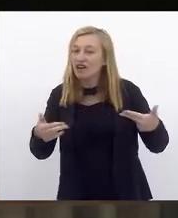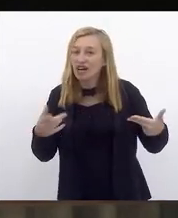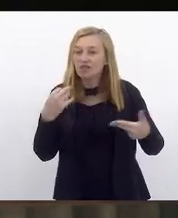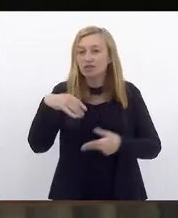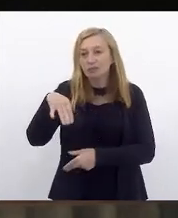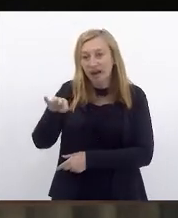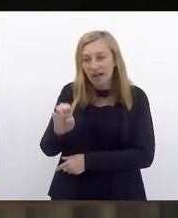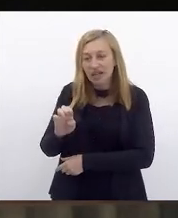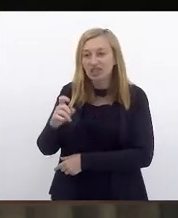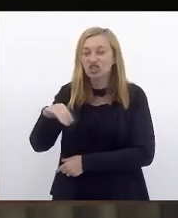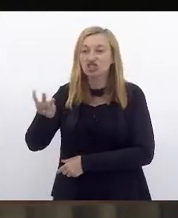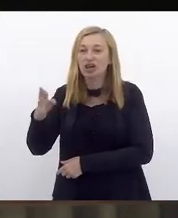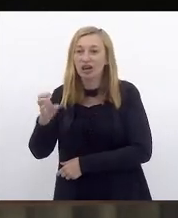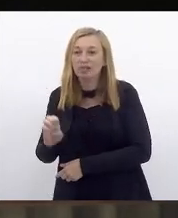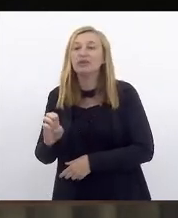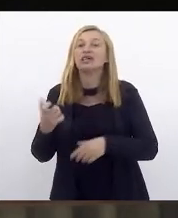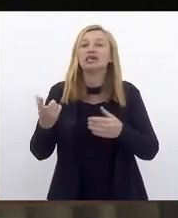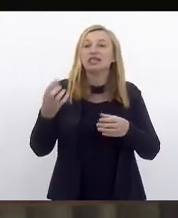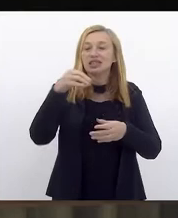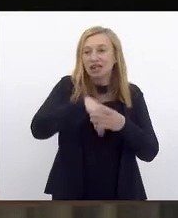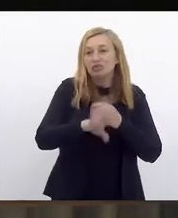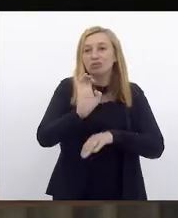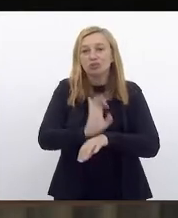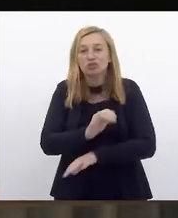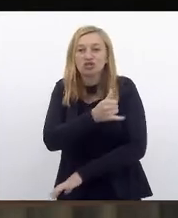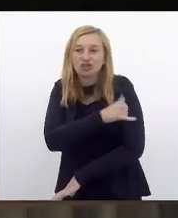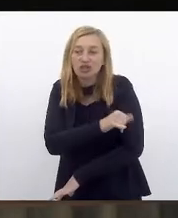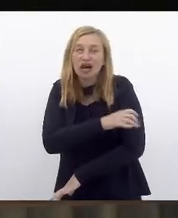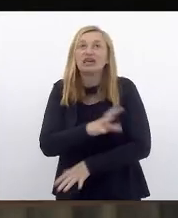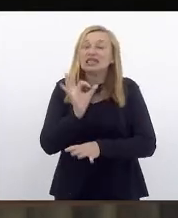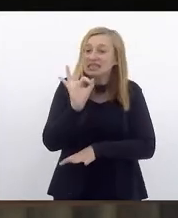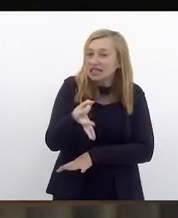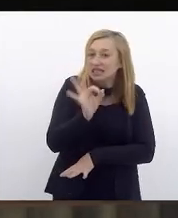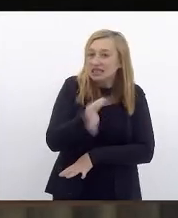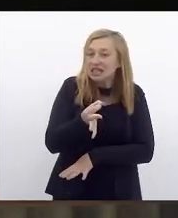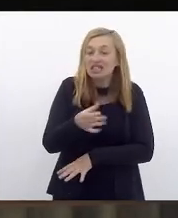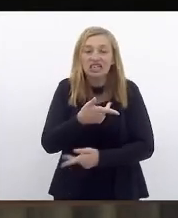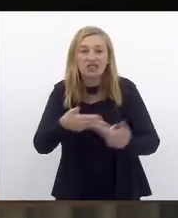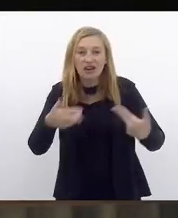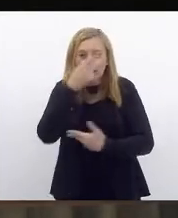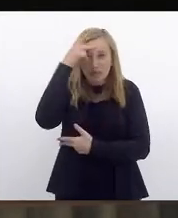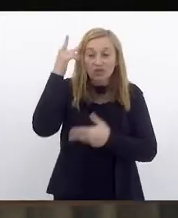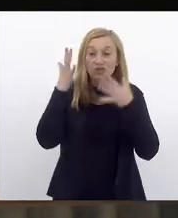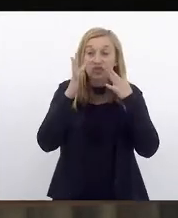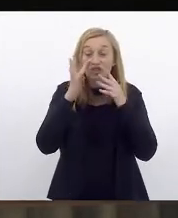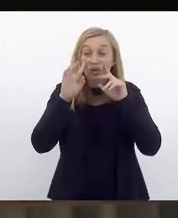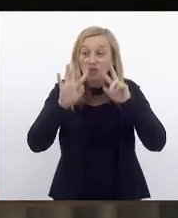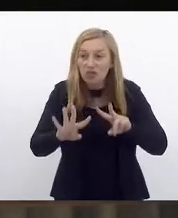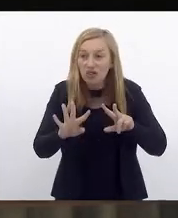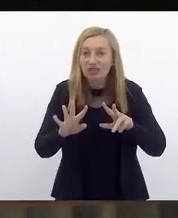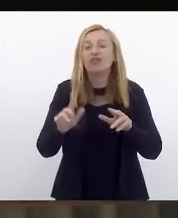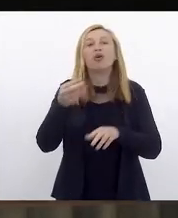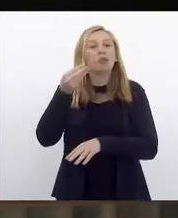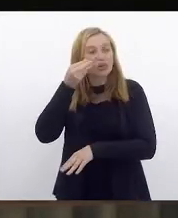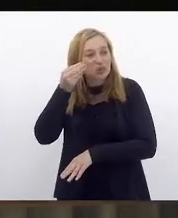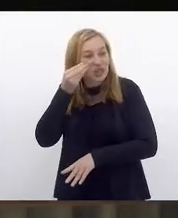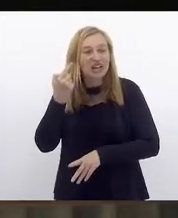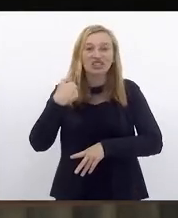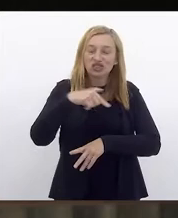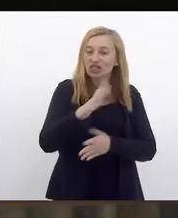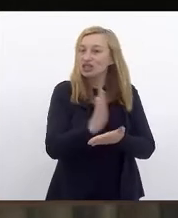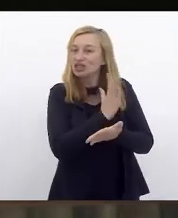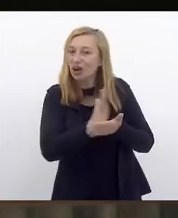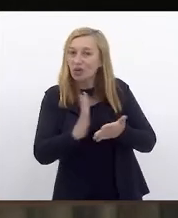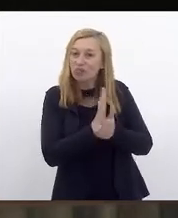charmes no Estado. Tenho certeza que muita gente que está ouvindo a gente já teve a oportunidade de participar de alguns